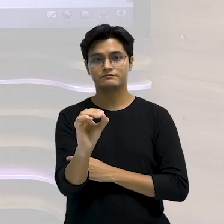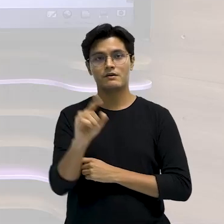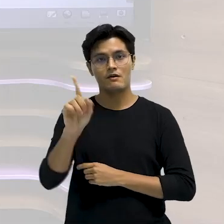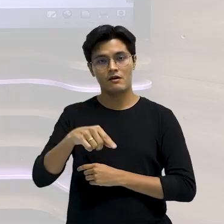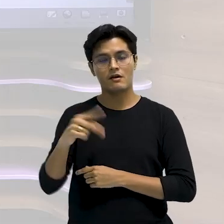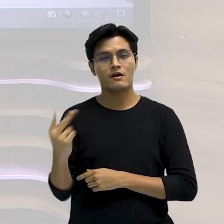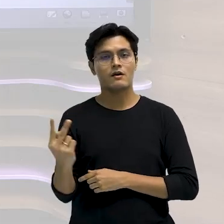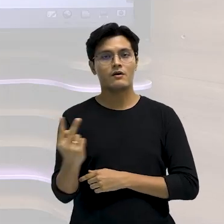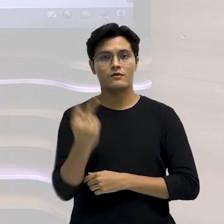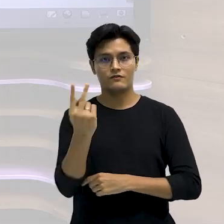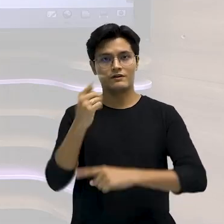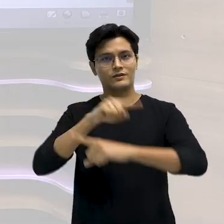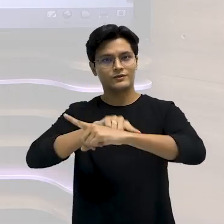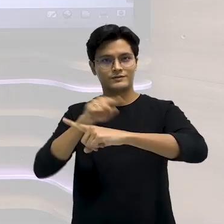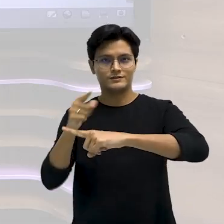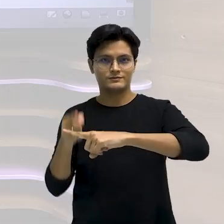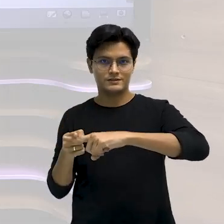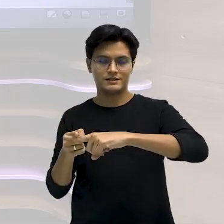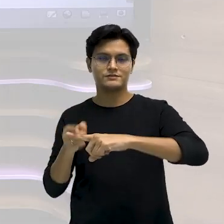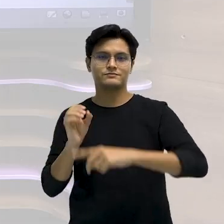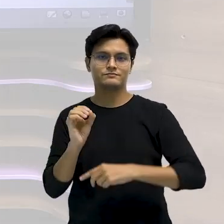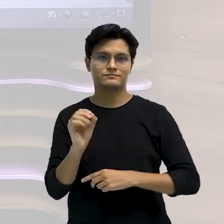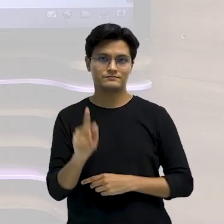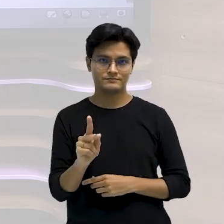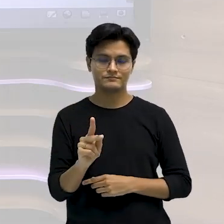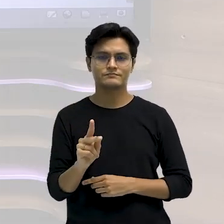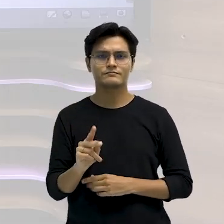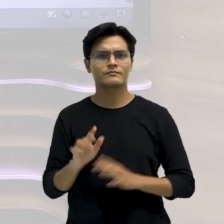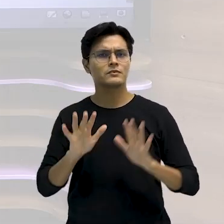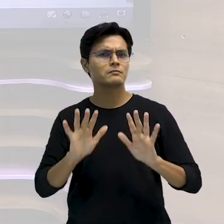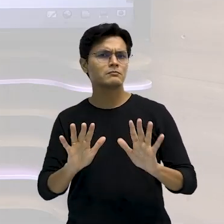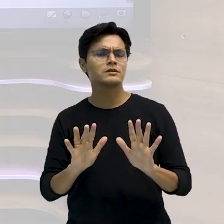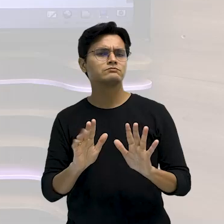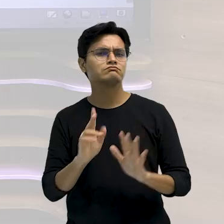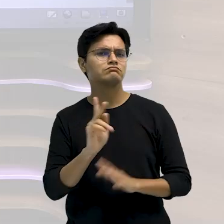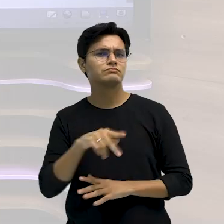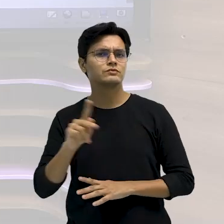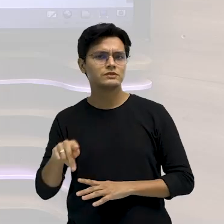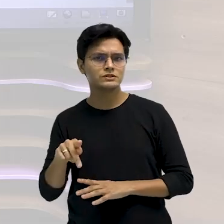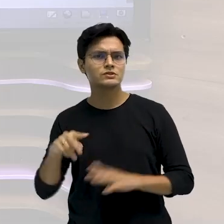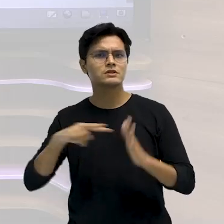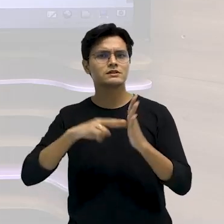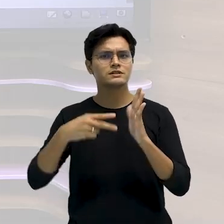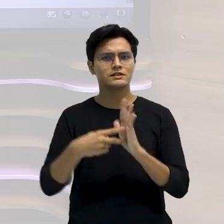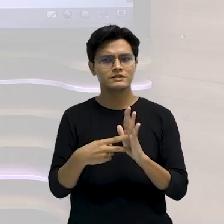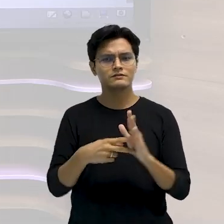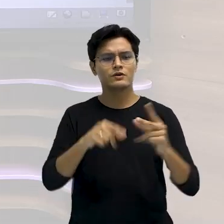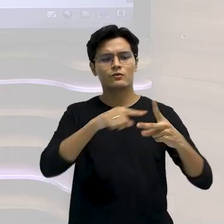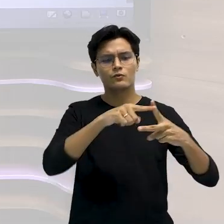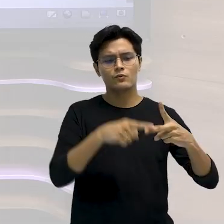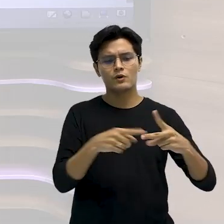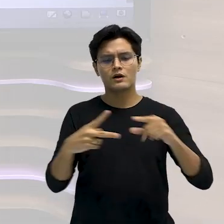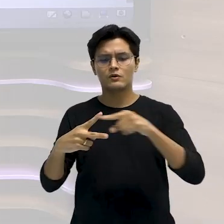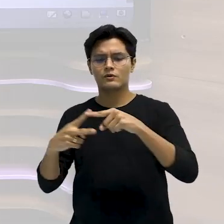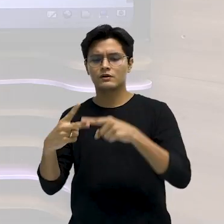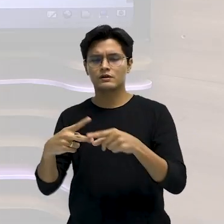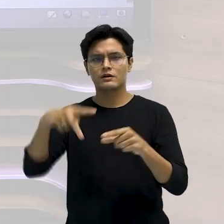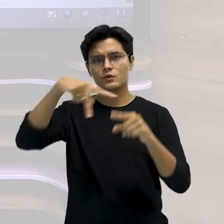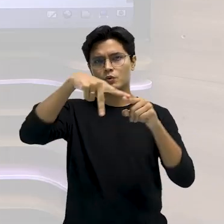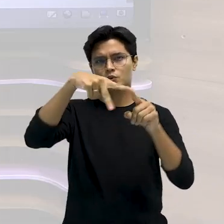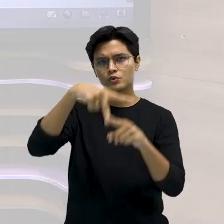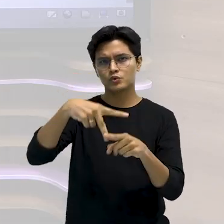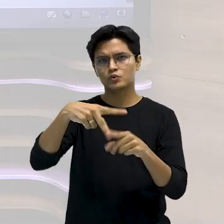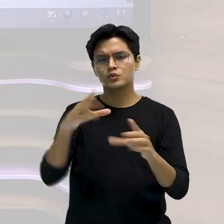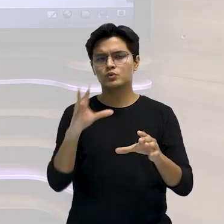quanto vale um ângulo raso. Professor, então, quer dizer que o somatório de todos os ângulos internos em um